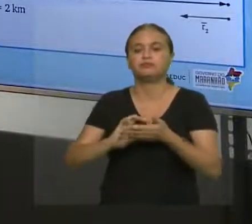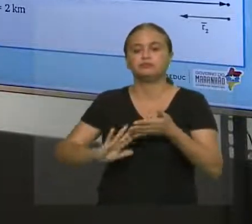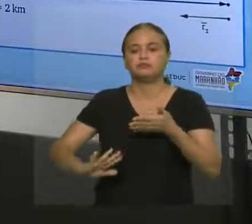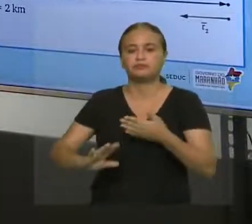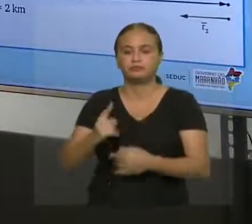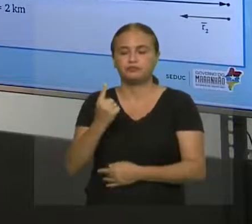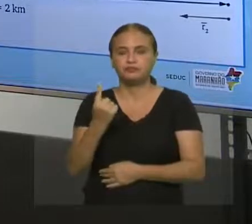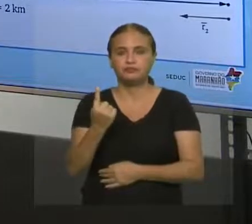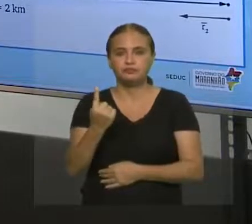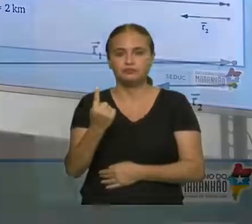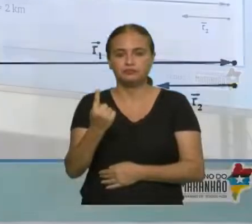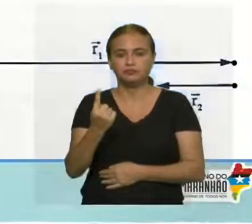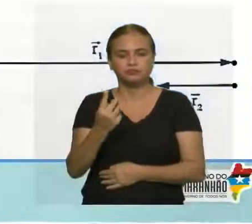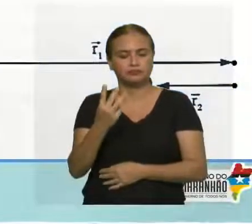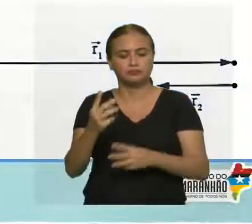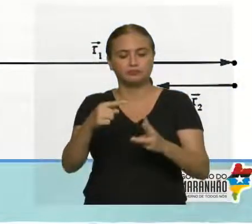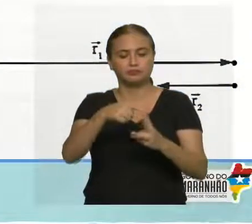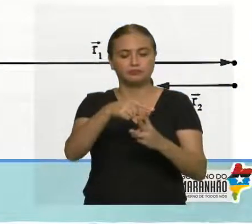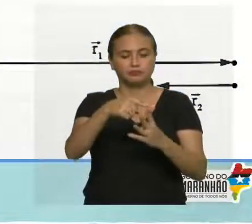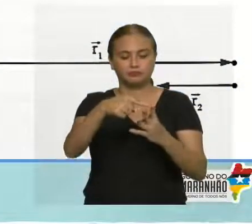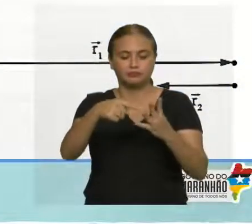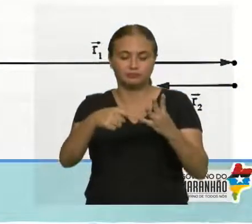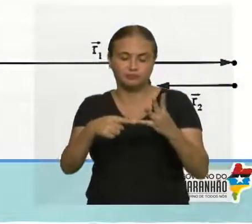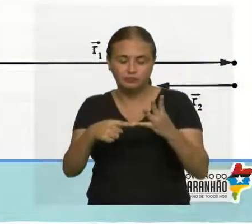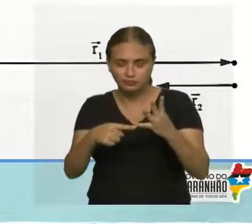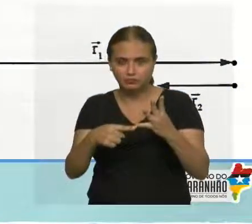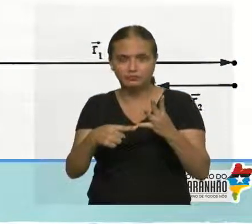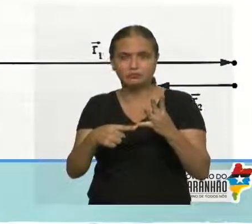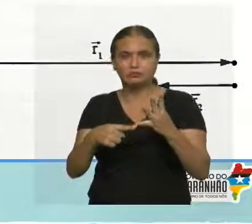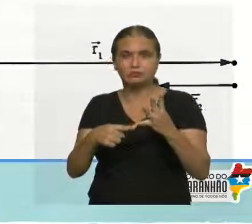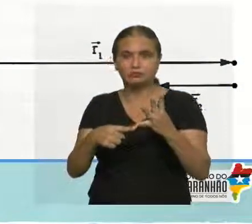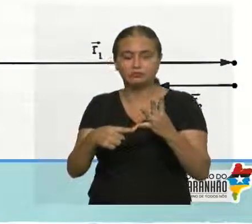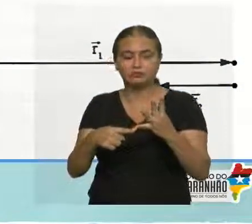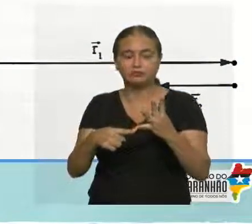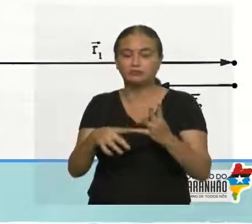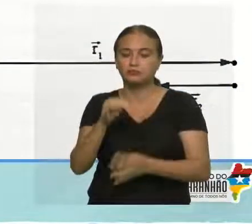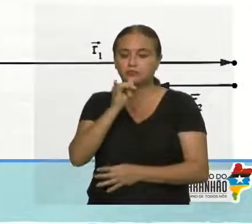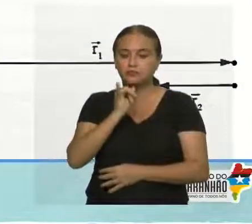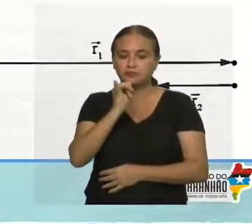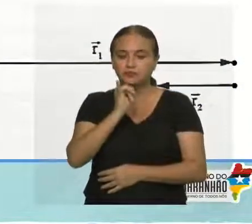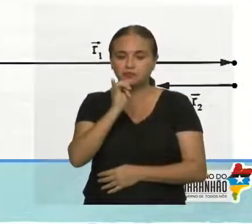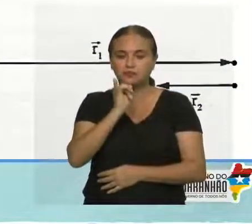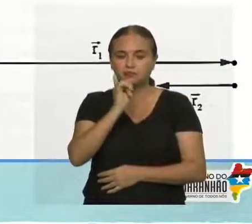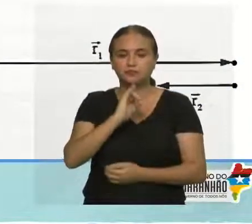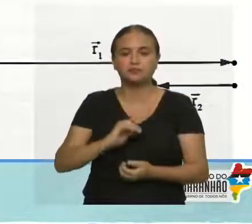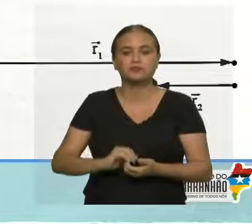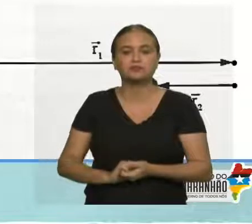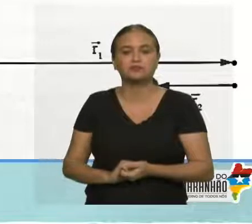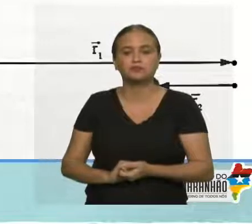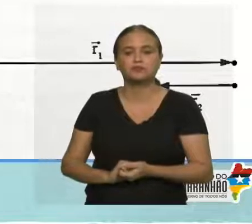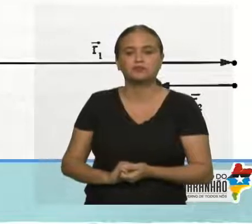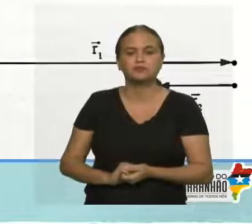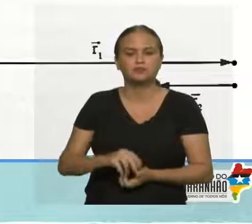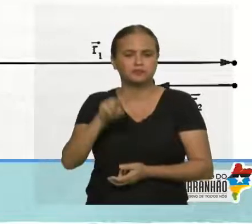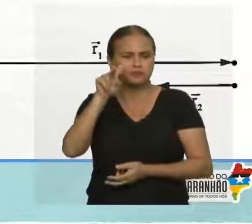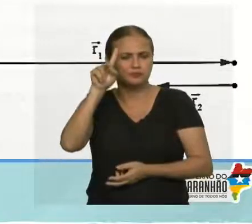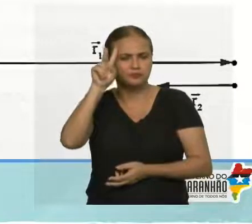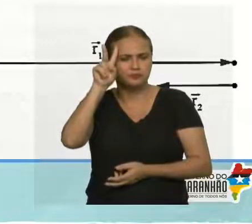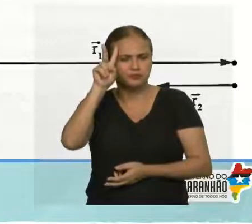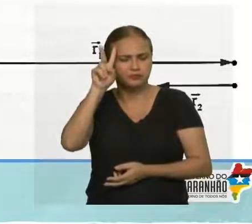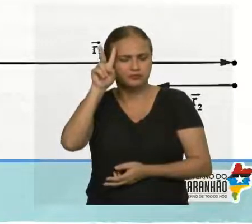coloquei 3 exemplos para vocês, 4 exemplos para vocês aqui, para você entender cada um deles aqui. Então, de segunda a quinta-feira,